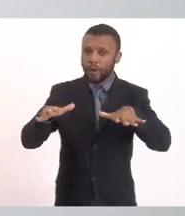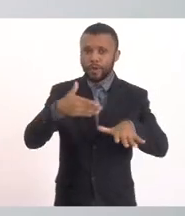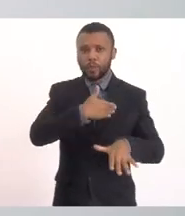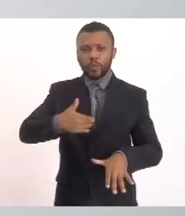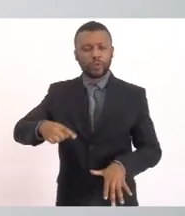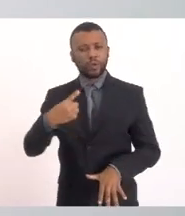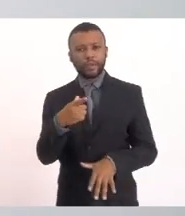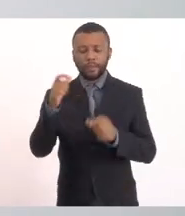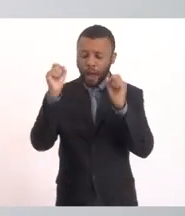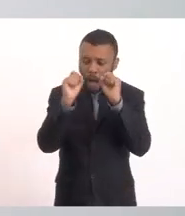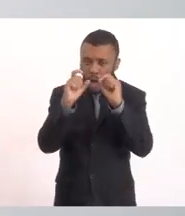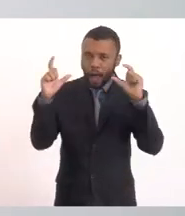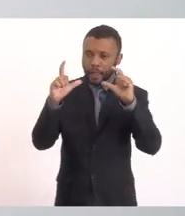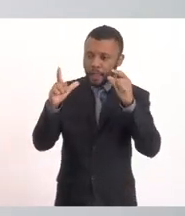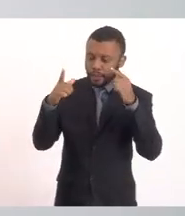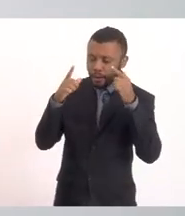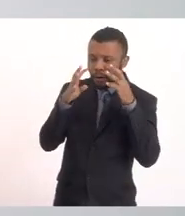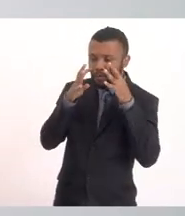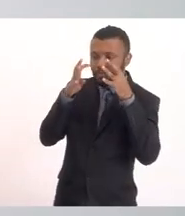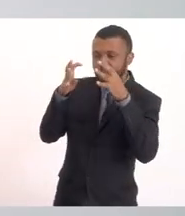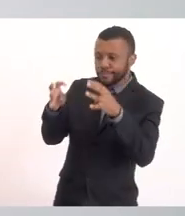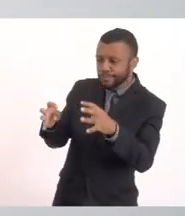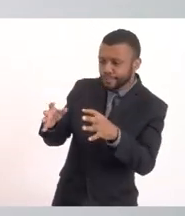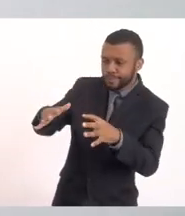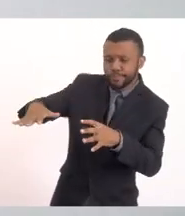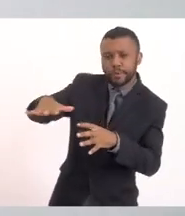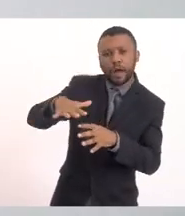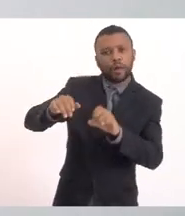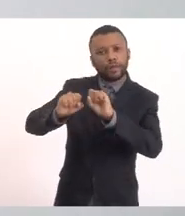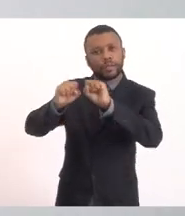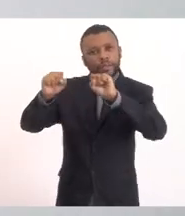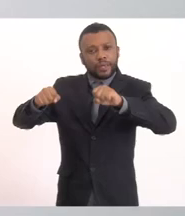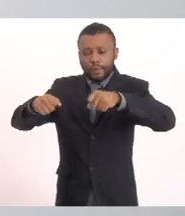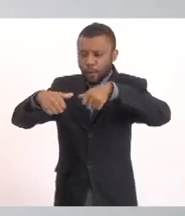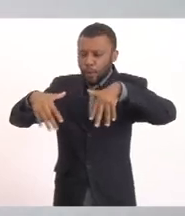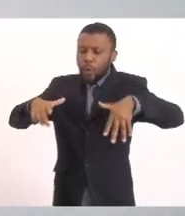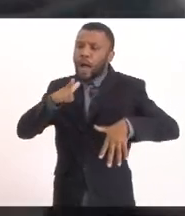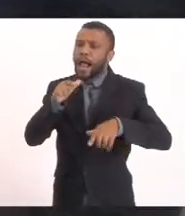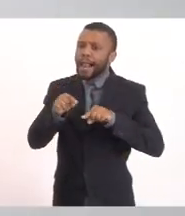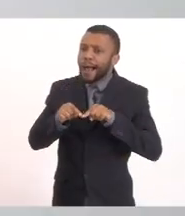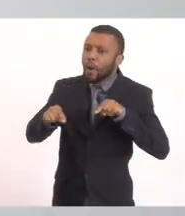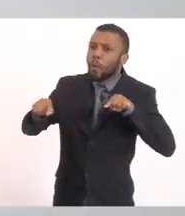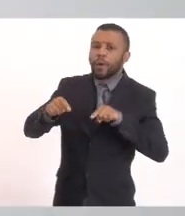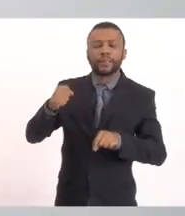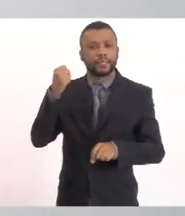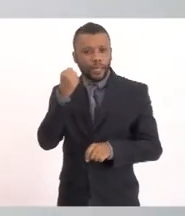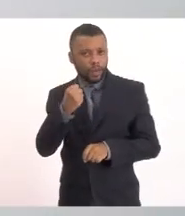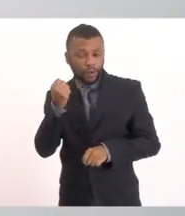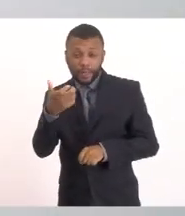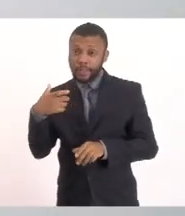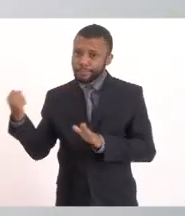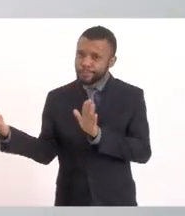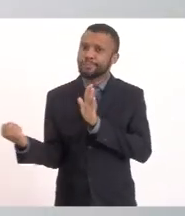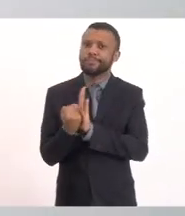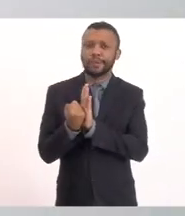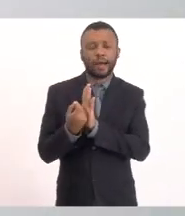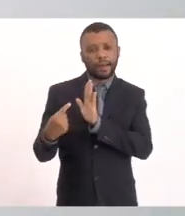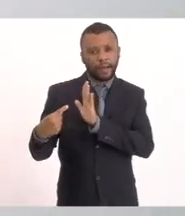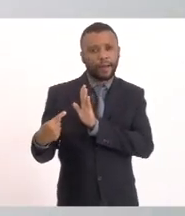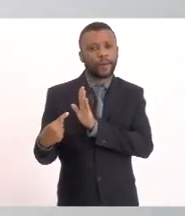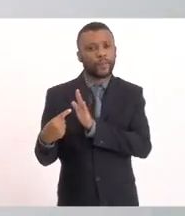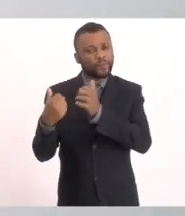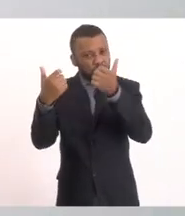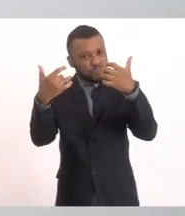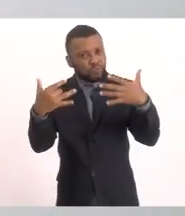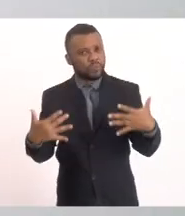Para o sistema lagunar de Saquarema Eu queria deixar Esse ponto marcado Para que a gente tivesse